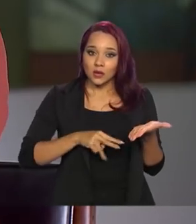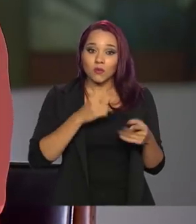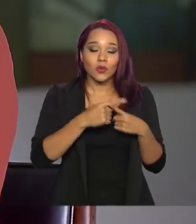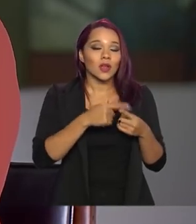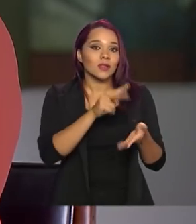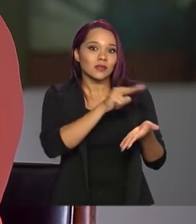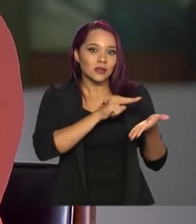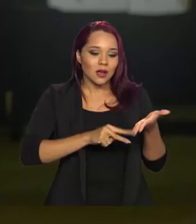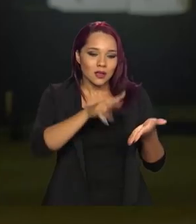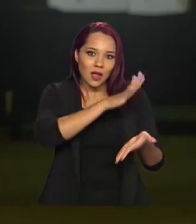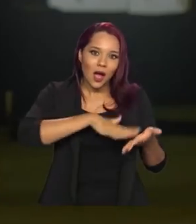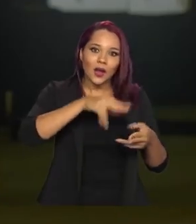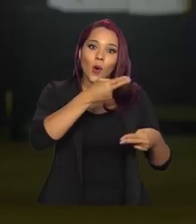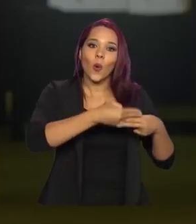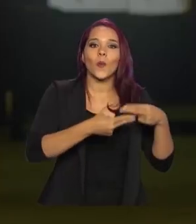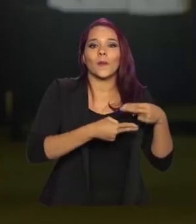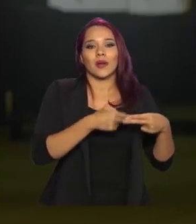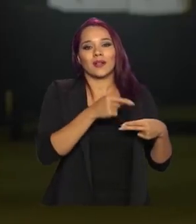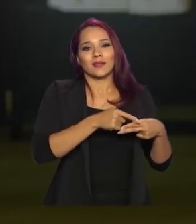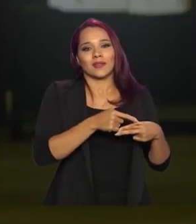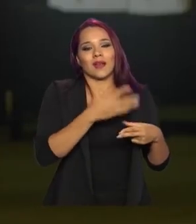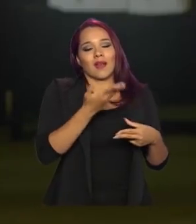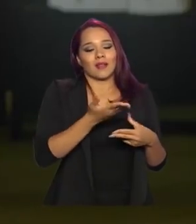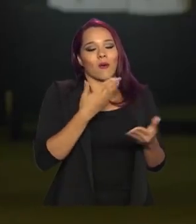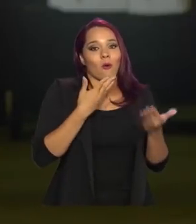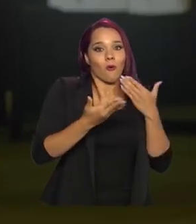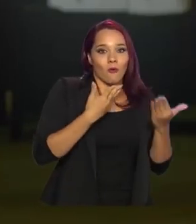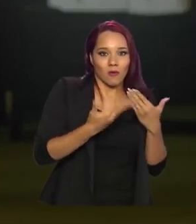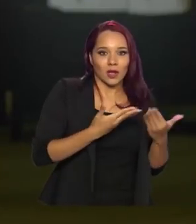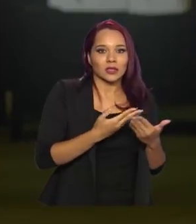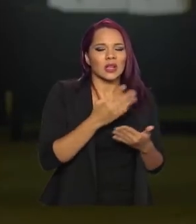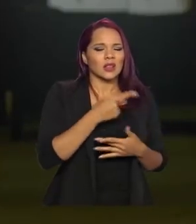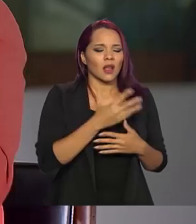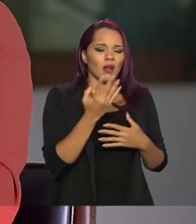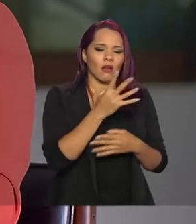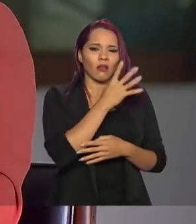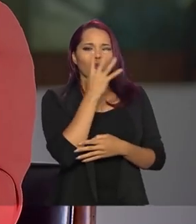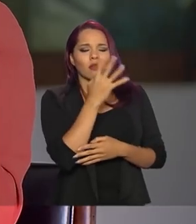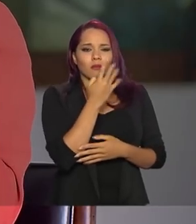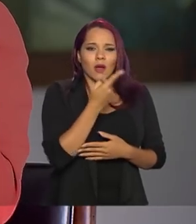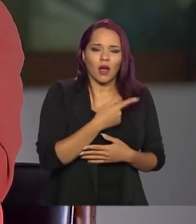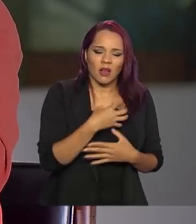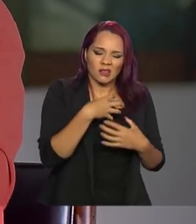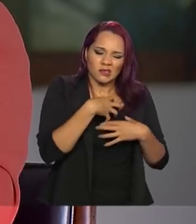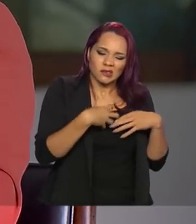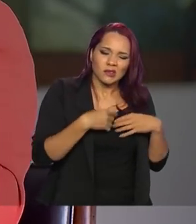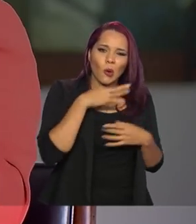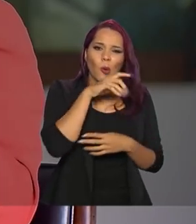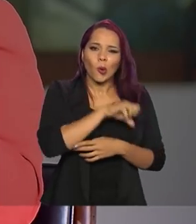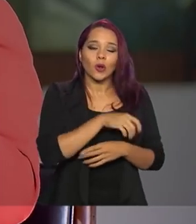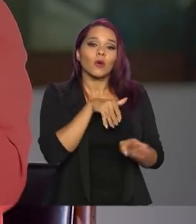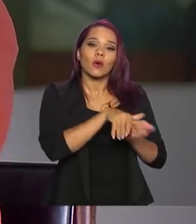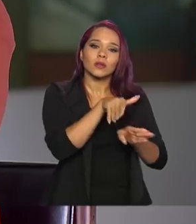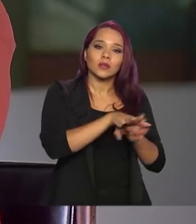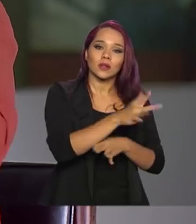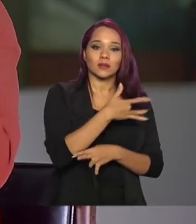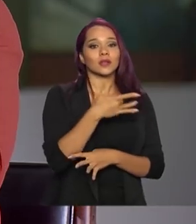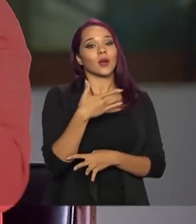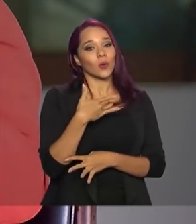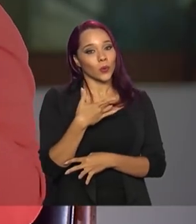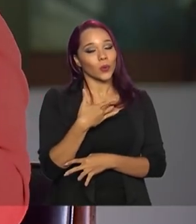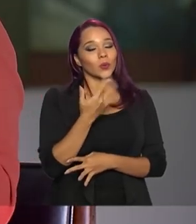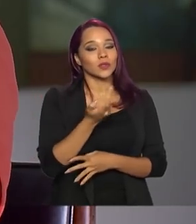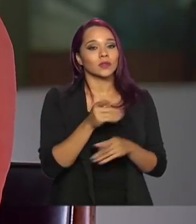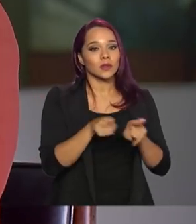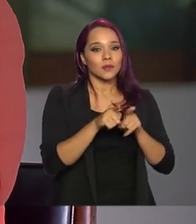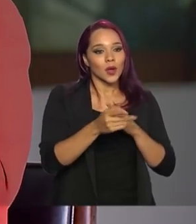os ciganos estão em área urbana. A conversa direta, está passando mal, as dicas de saúde, ir